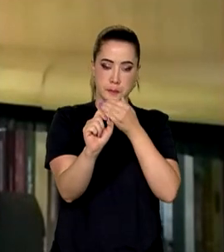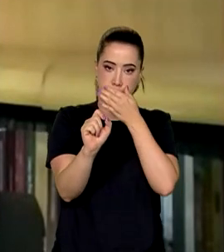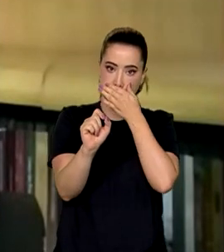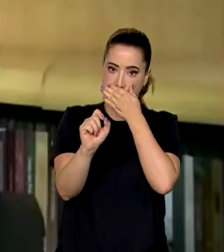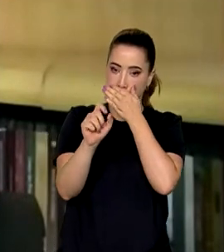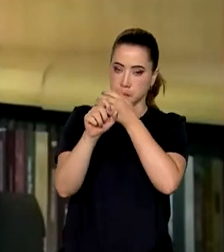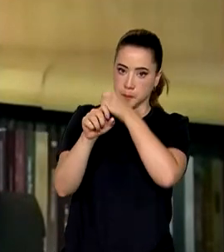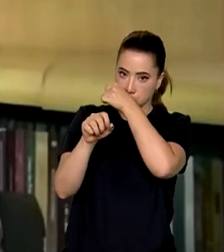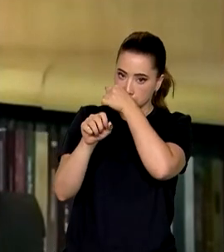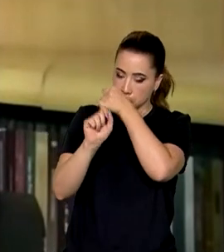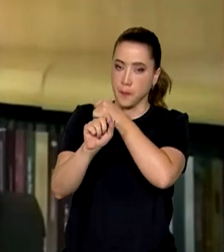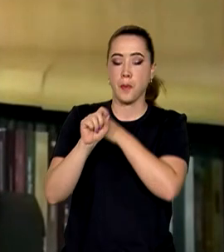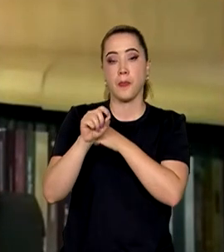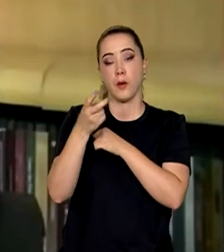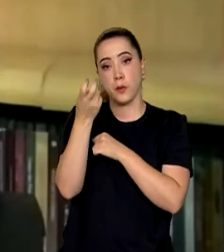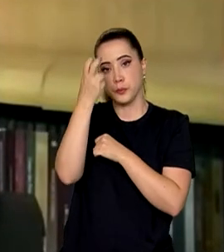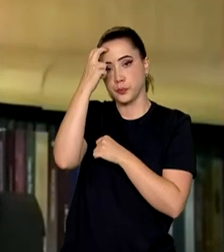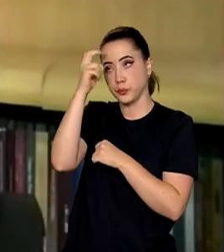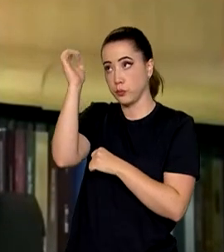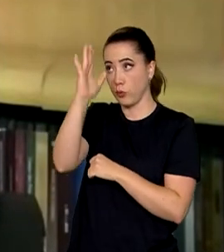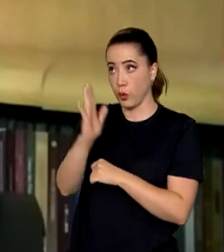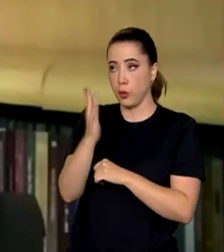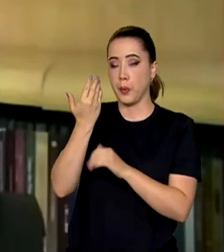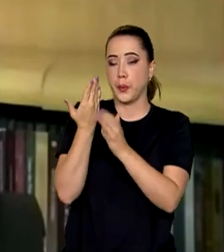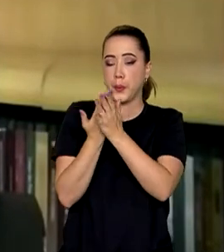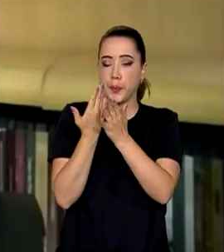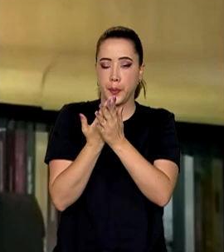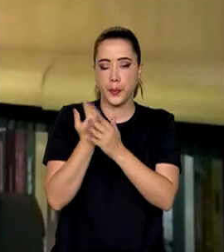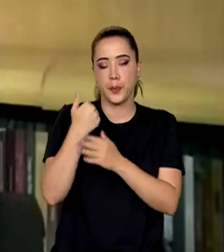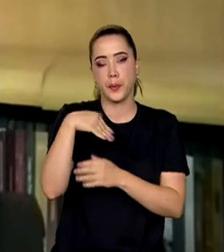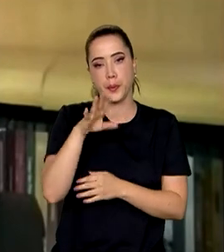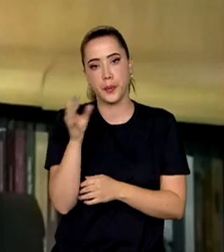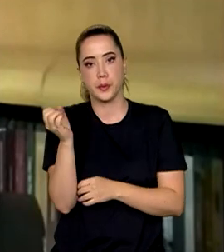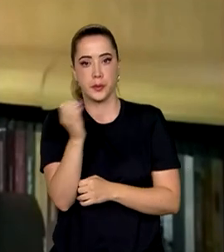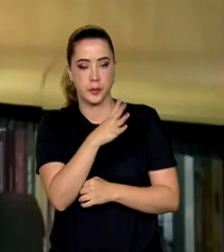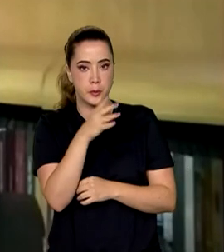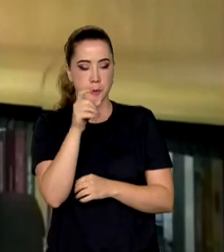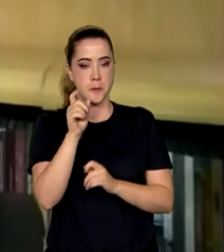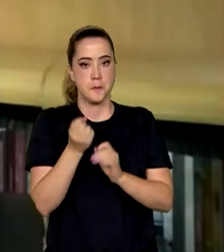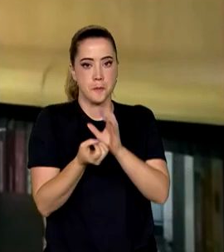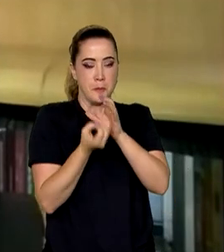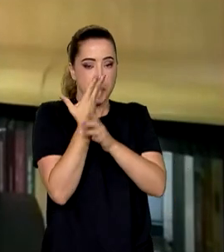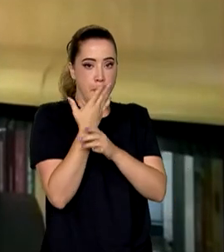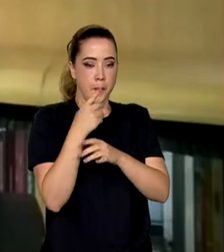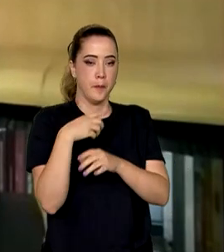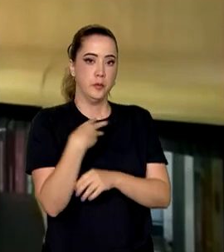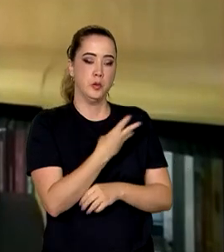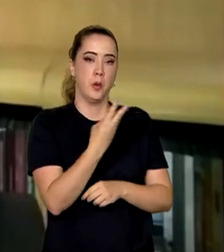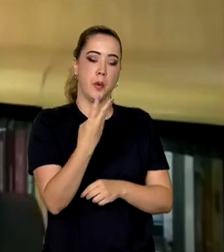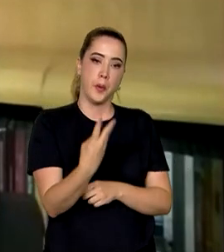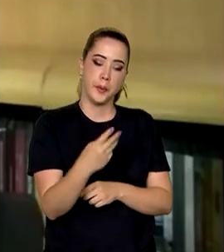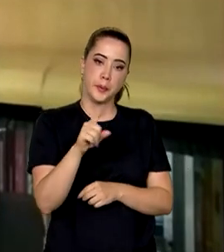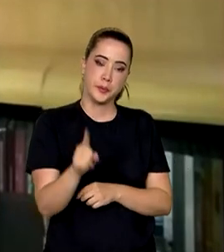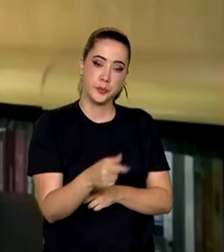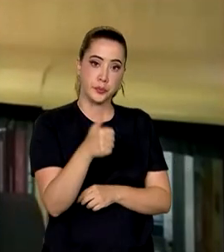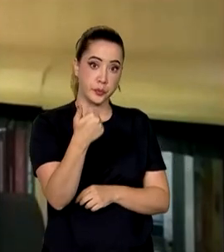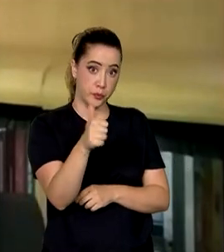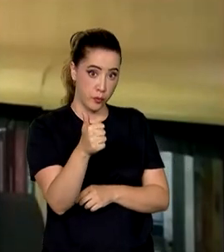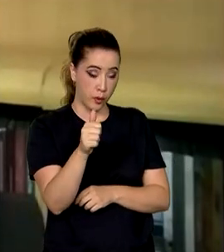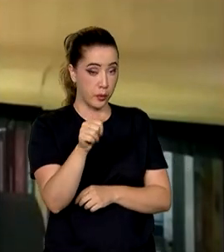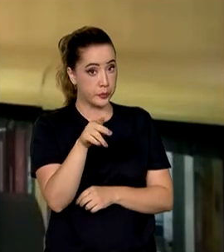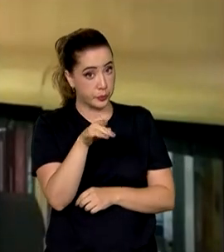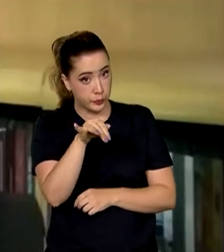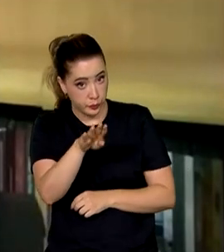brasileira, no estudo mais recente, mobiliza, ela gera 3,11% do produto